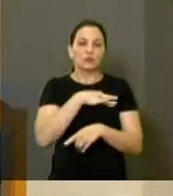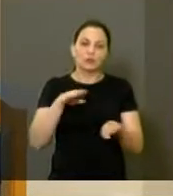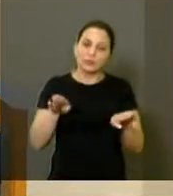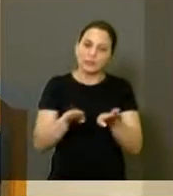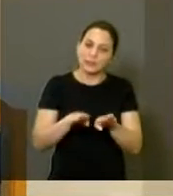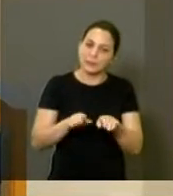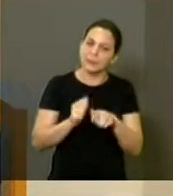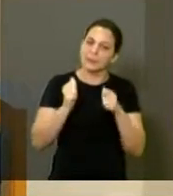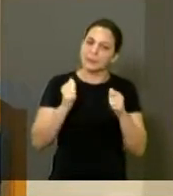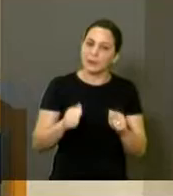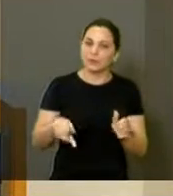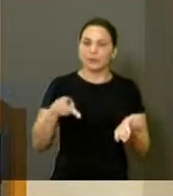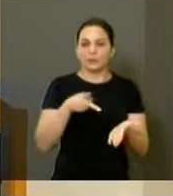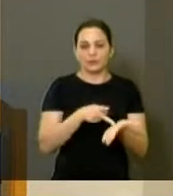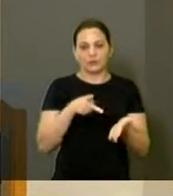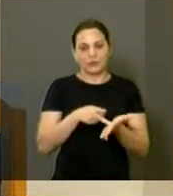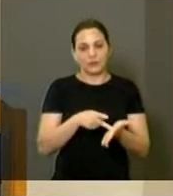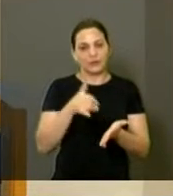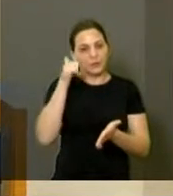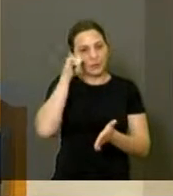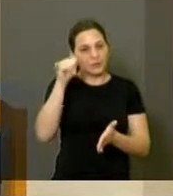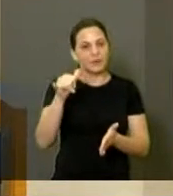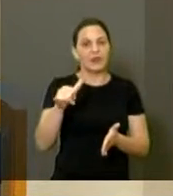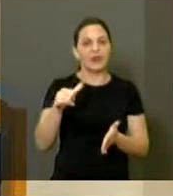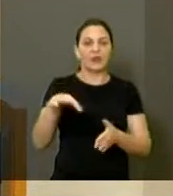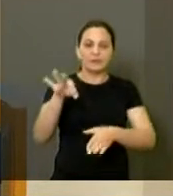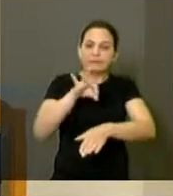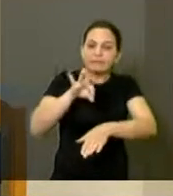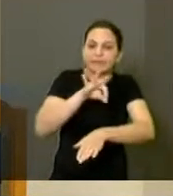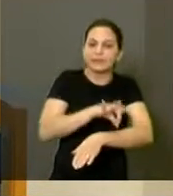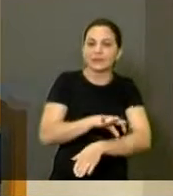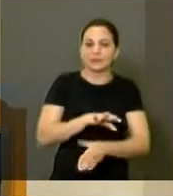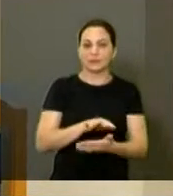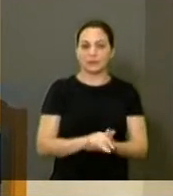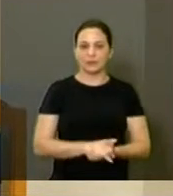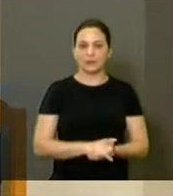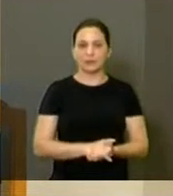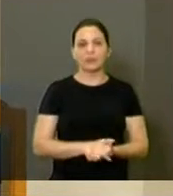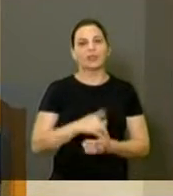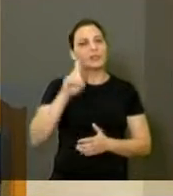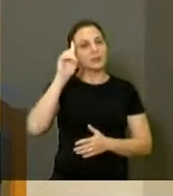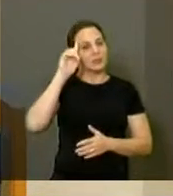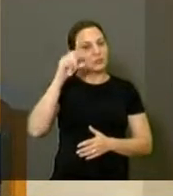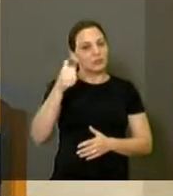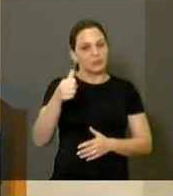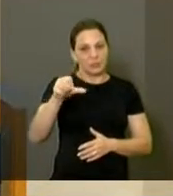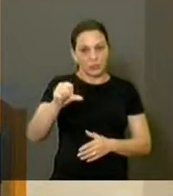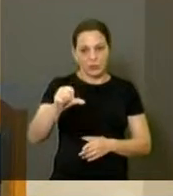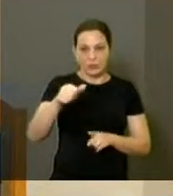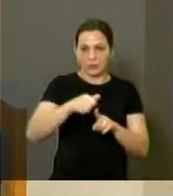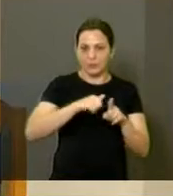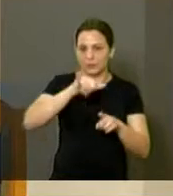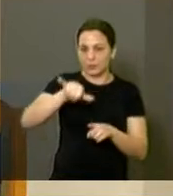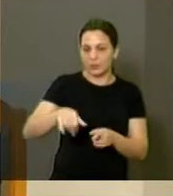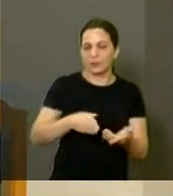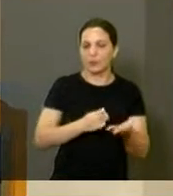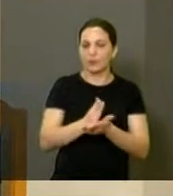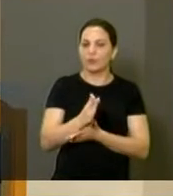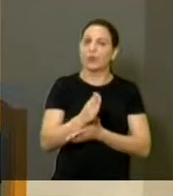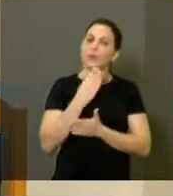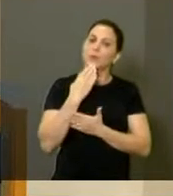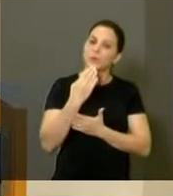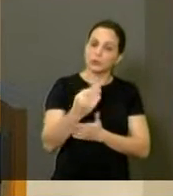para que a gente possa realmente combater o mosquito. No dia 19 de janeiro, nós aprovamos um requerimento nessa sessão